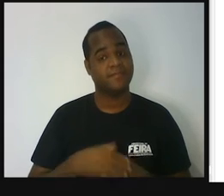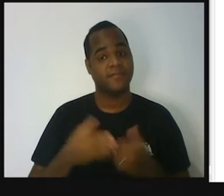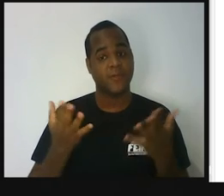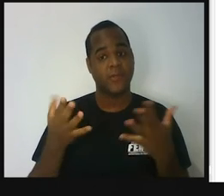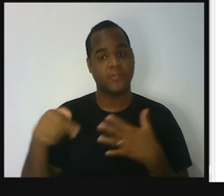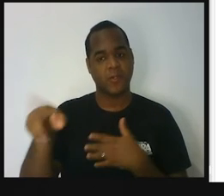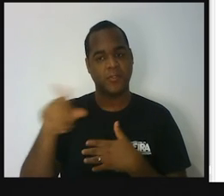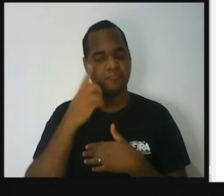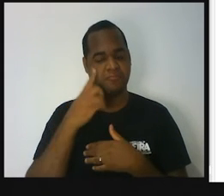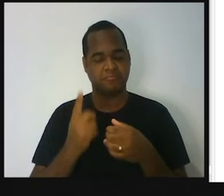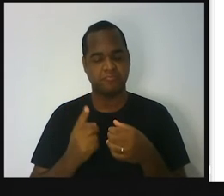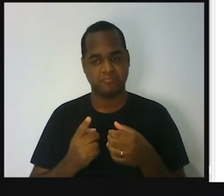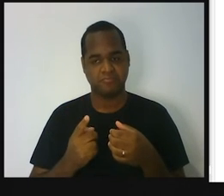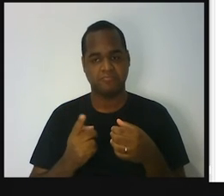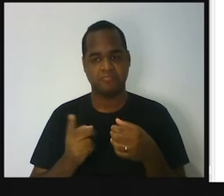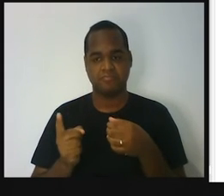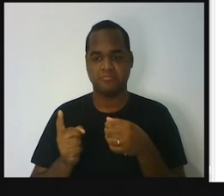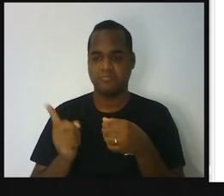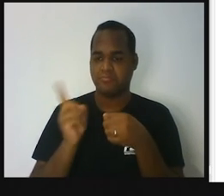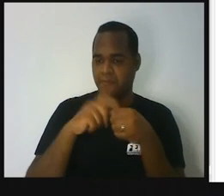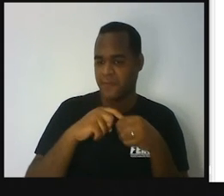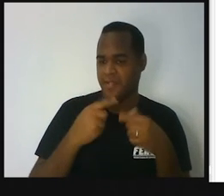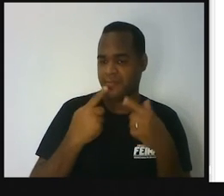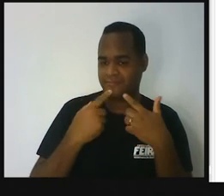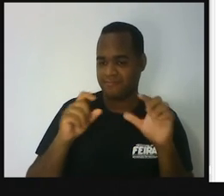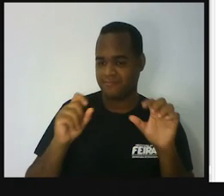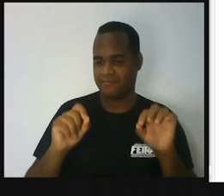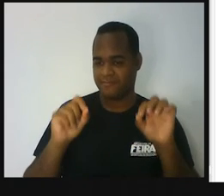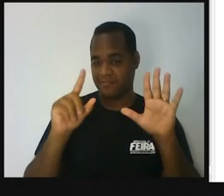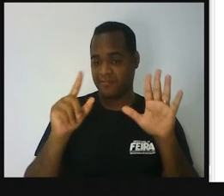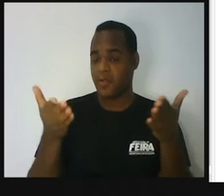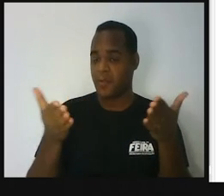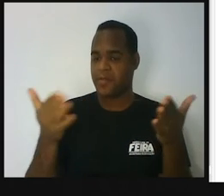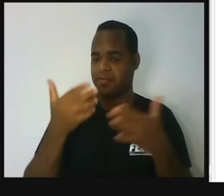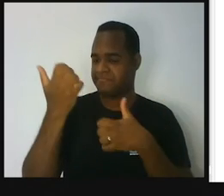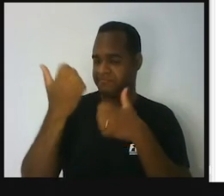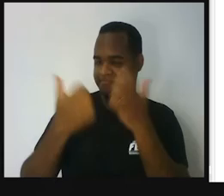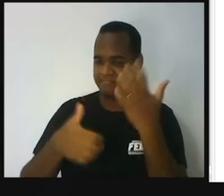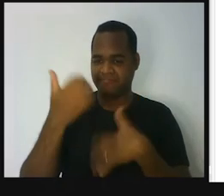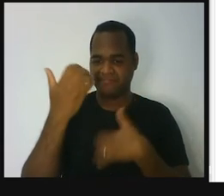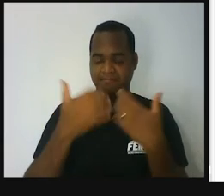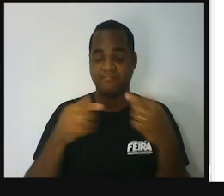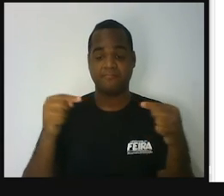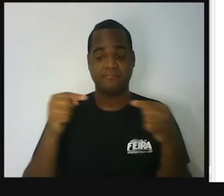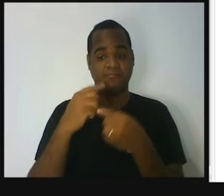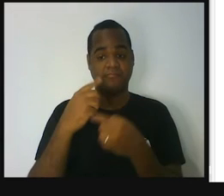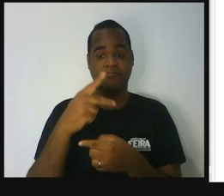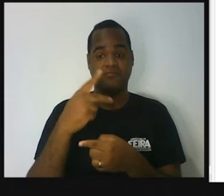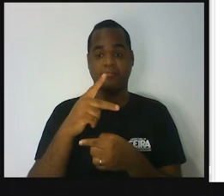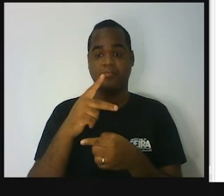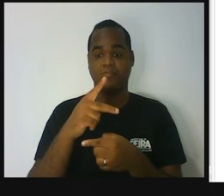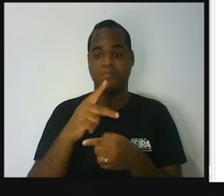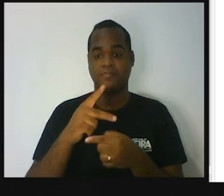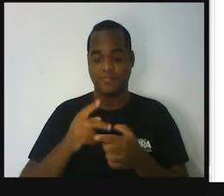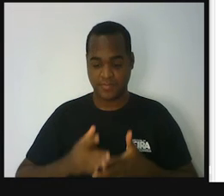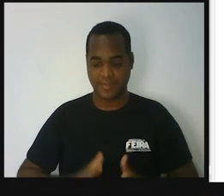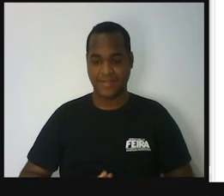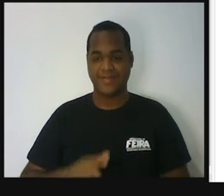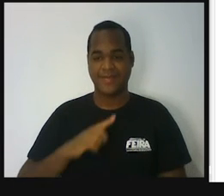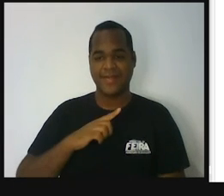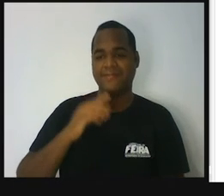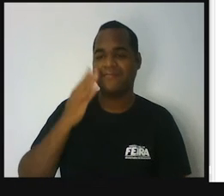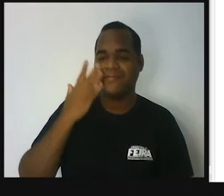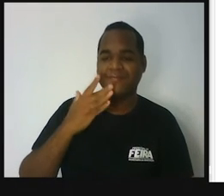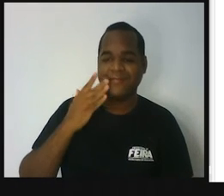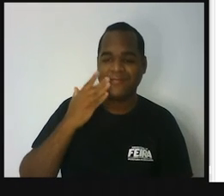voltar àquela situaçãozinha de nascimento de bebês.